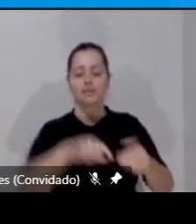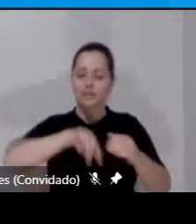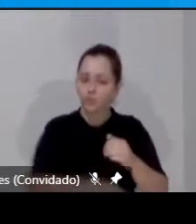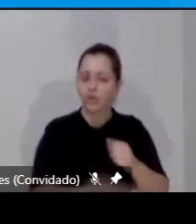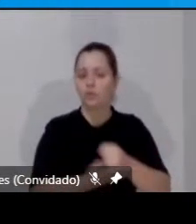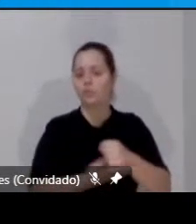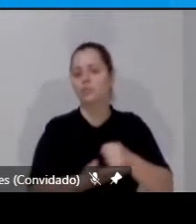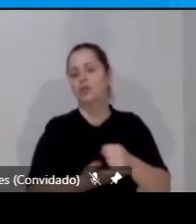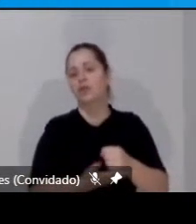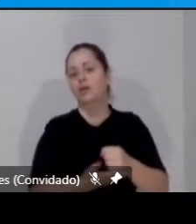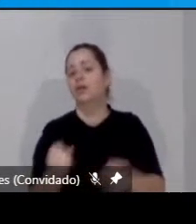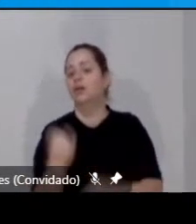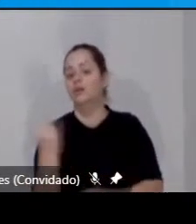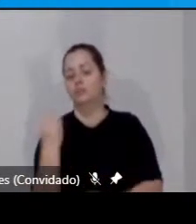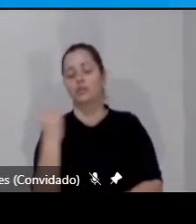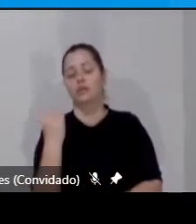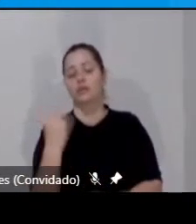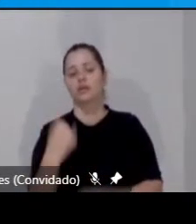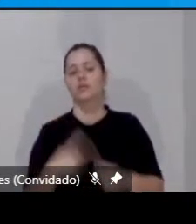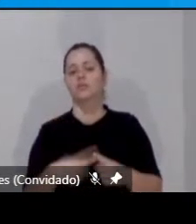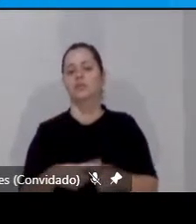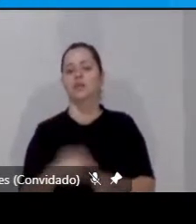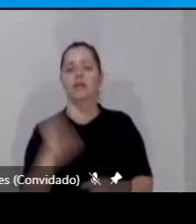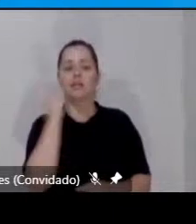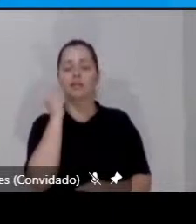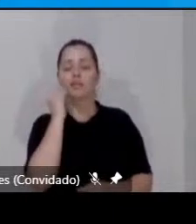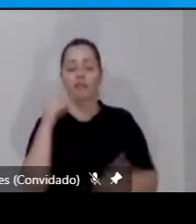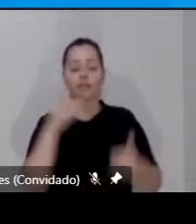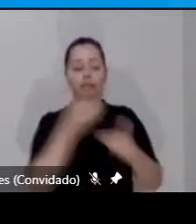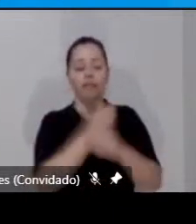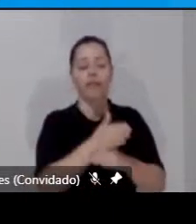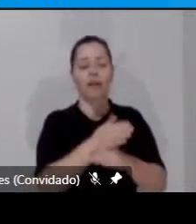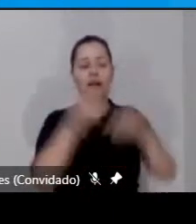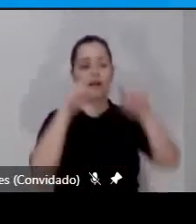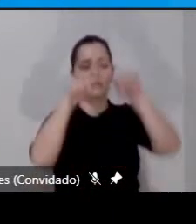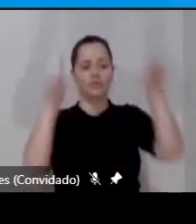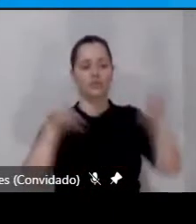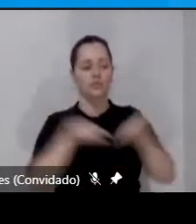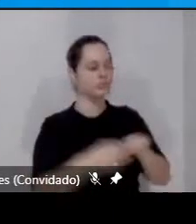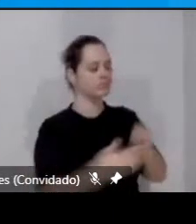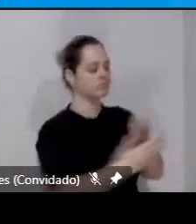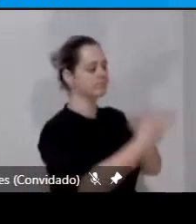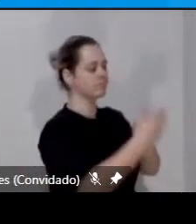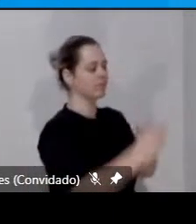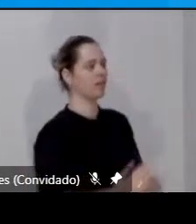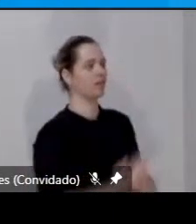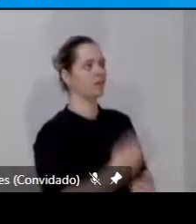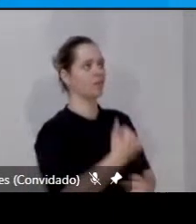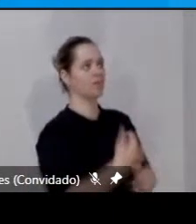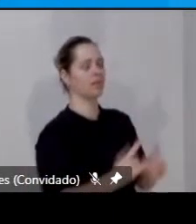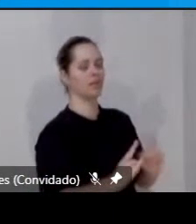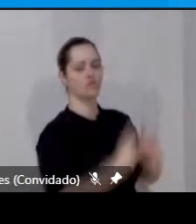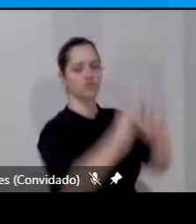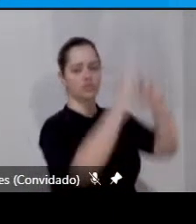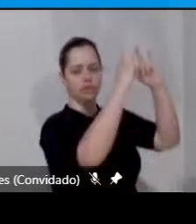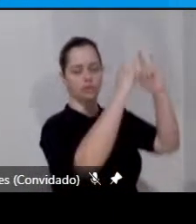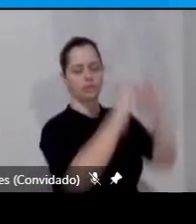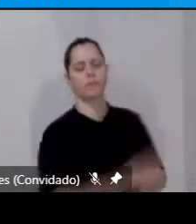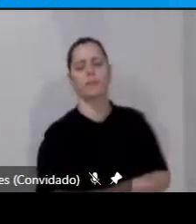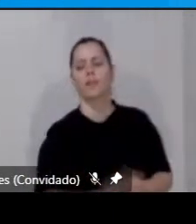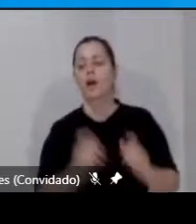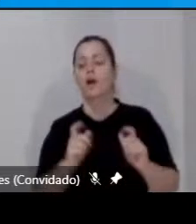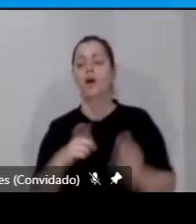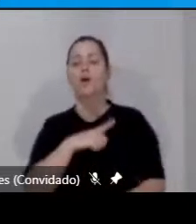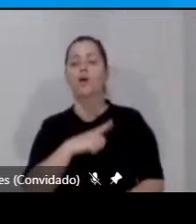tentar, sei lá, entrar num elevador ou numa calçada onde na frente tem um pessoal